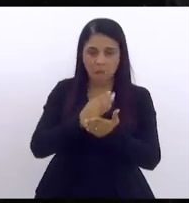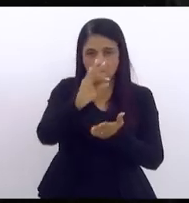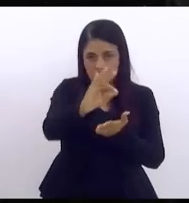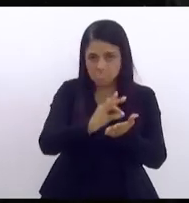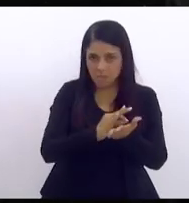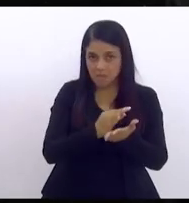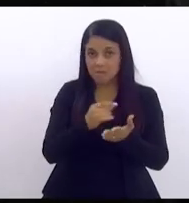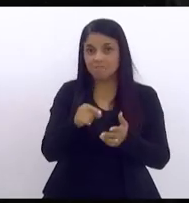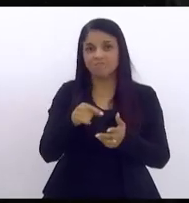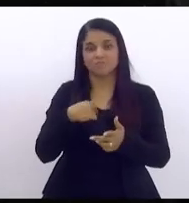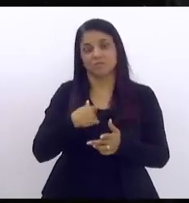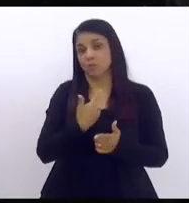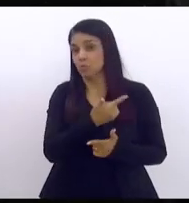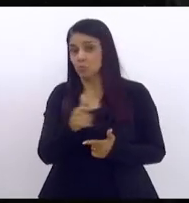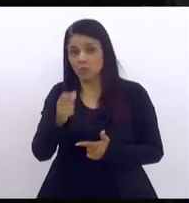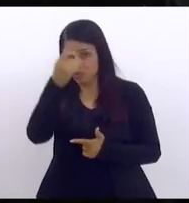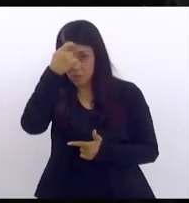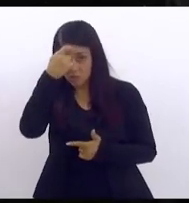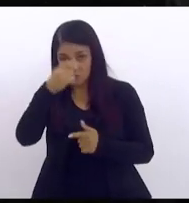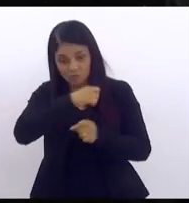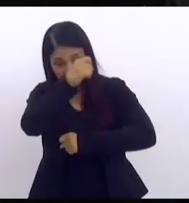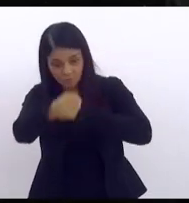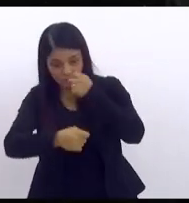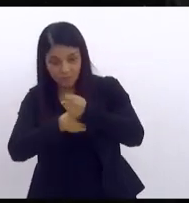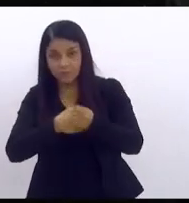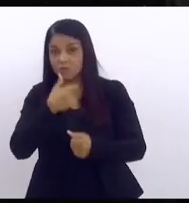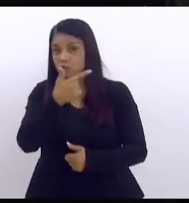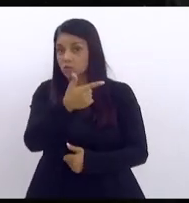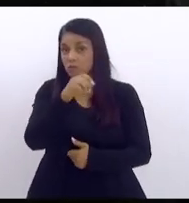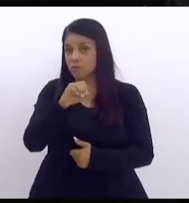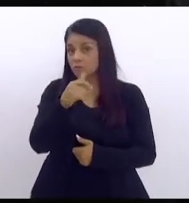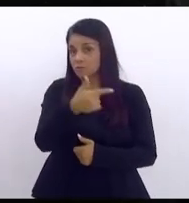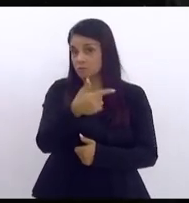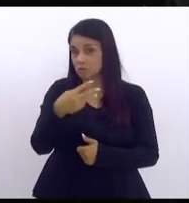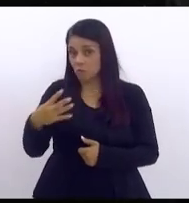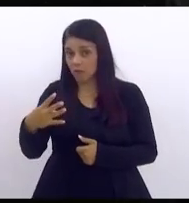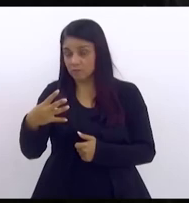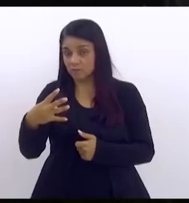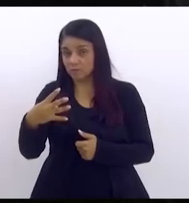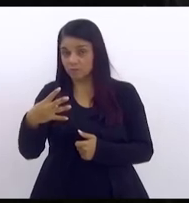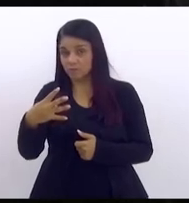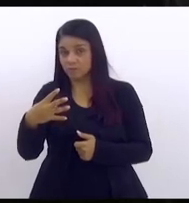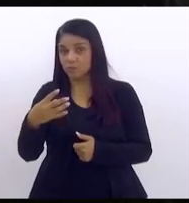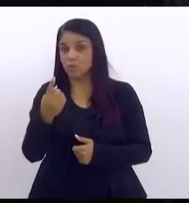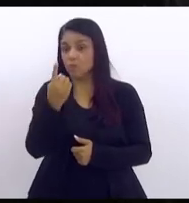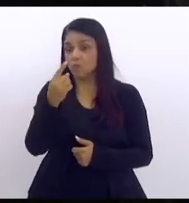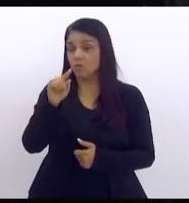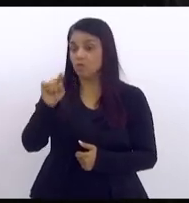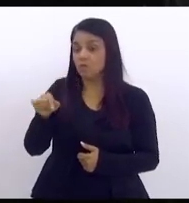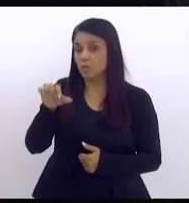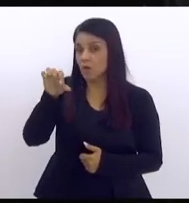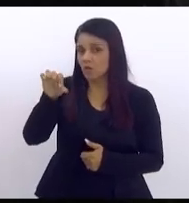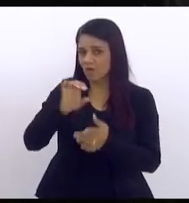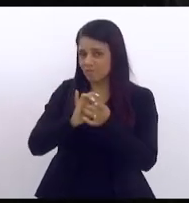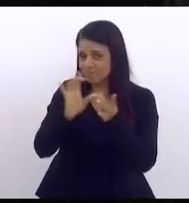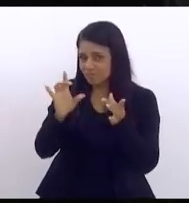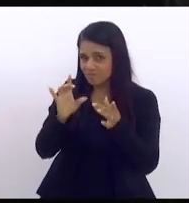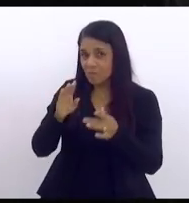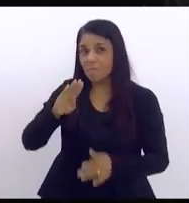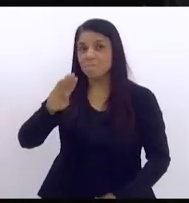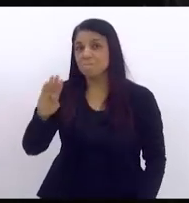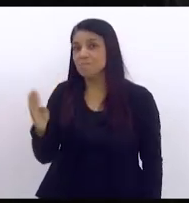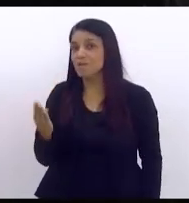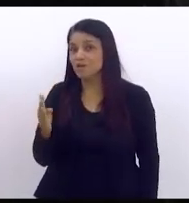ninguém em sã consciência que para o ano de 2024 queira abrir mão de 1,9 bilhões de